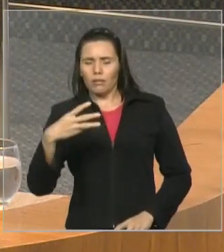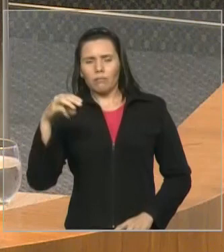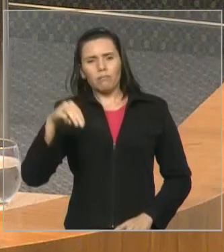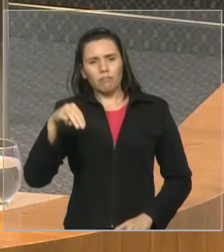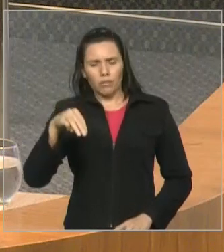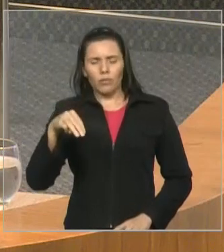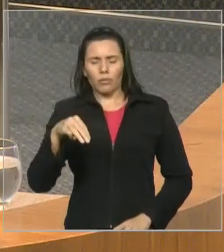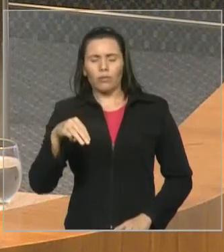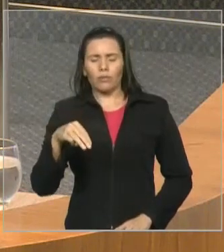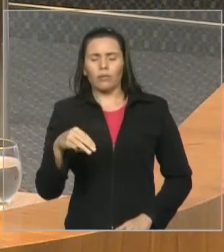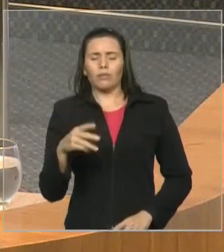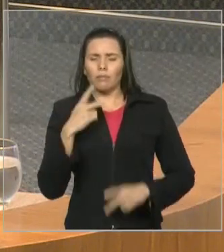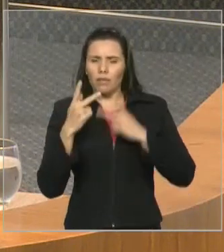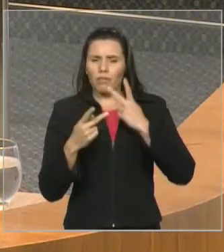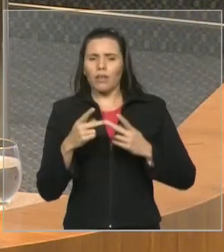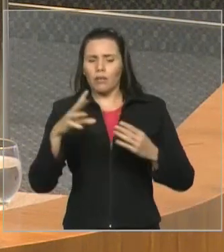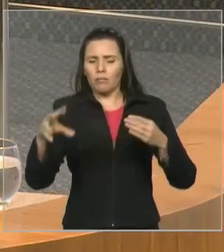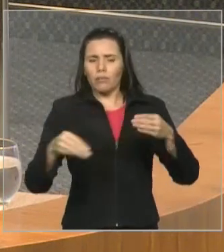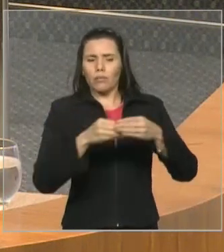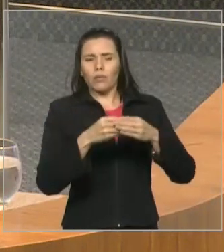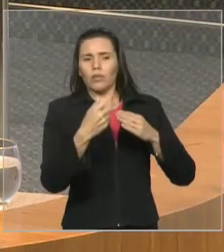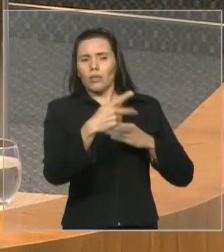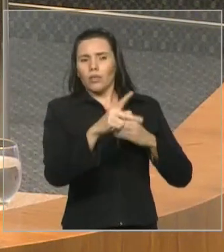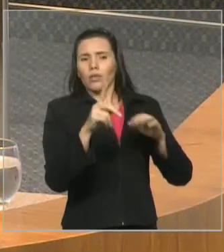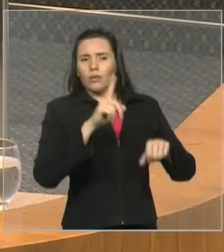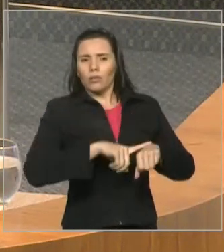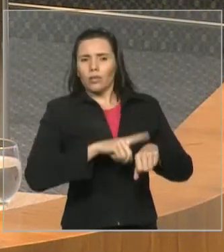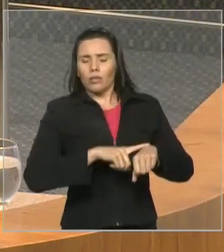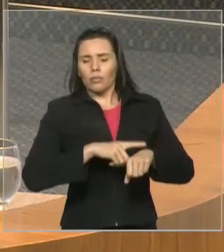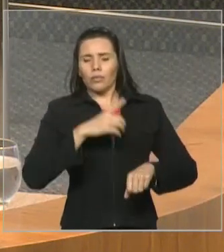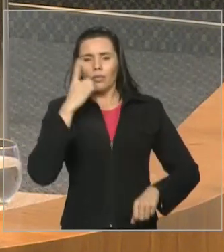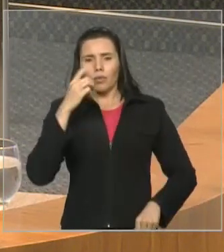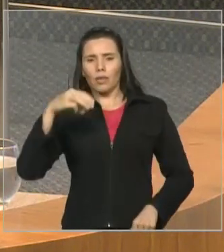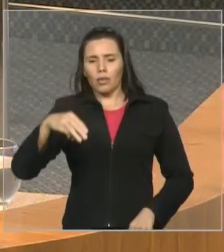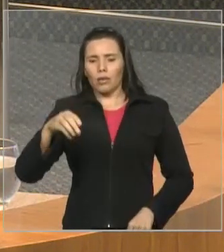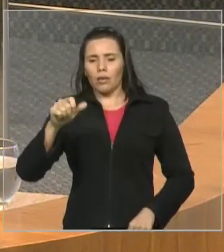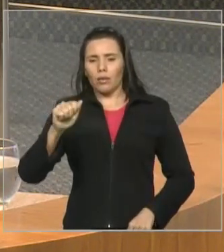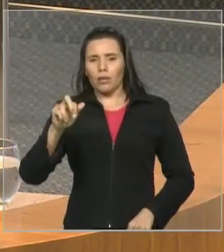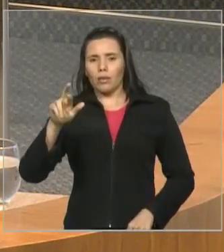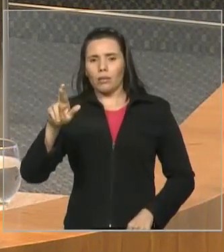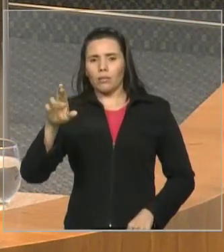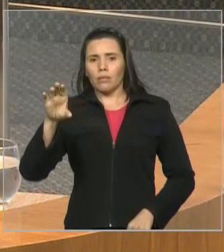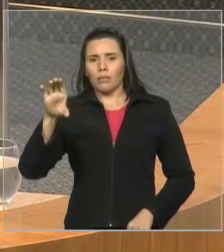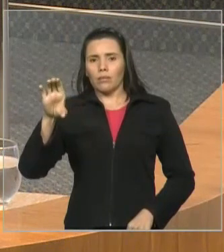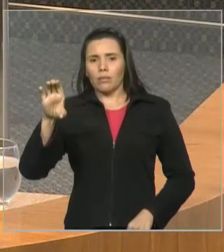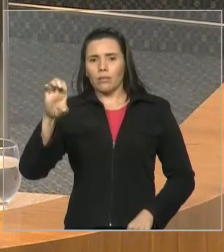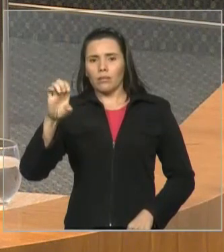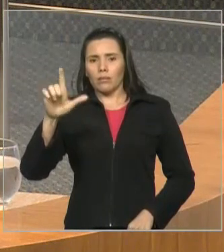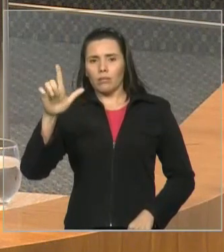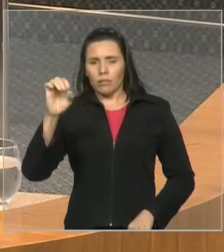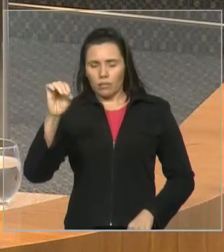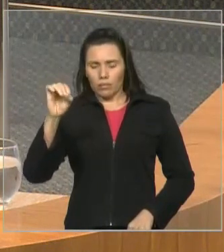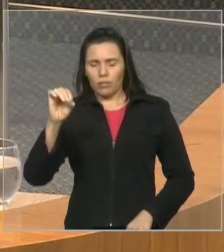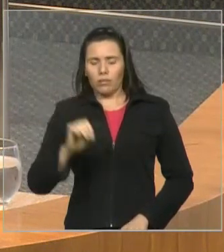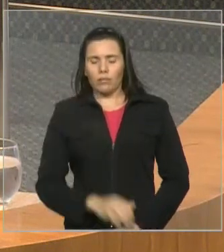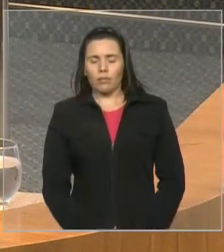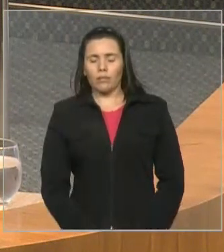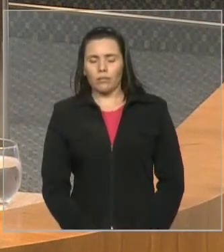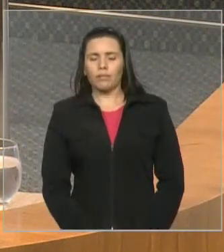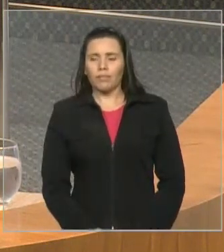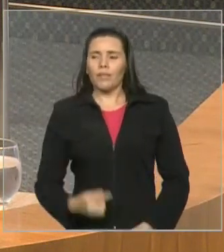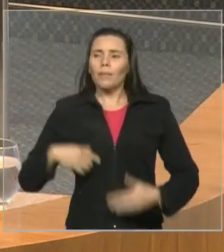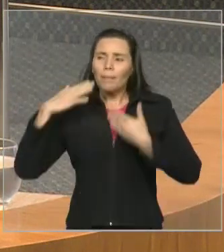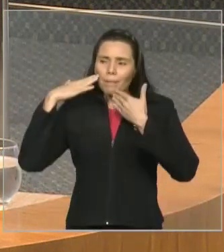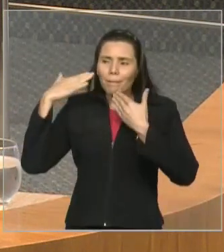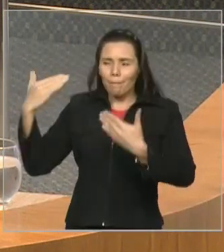Deputado Marco, eu, infelizmente, não vou poder passar com a Vossa Excelência aqui muitos outros